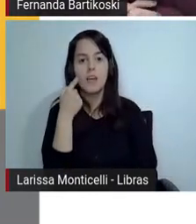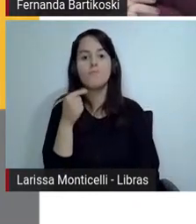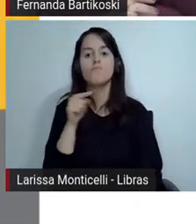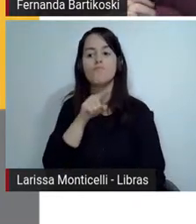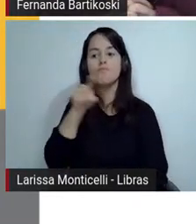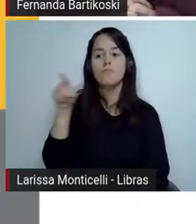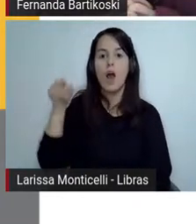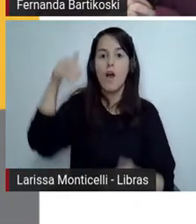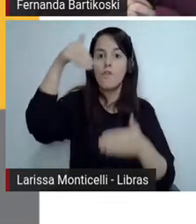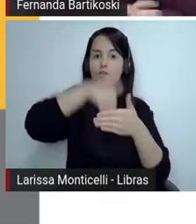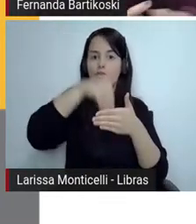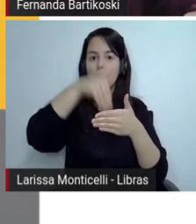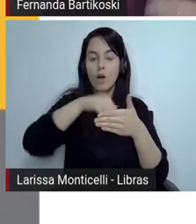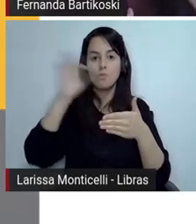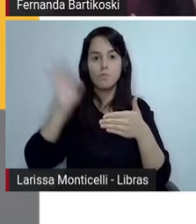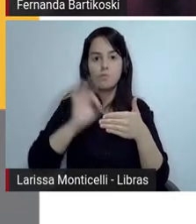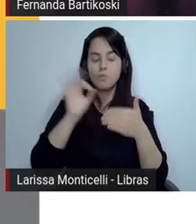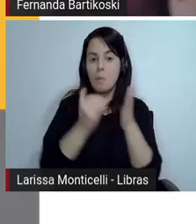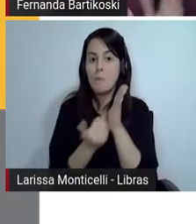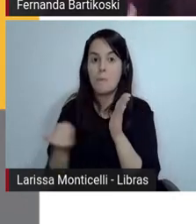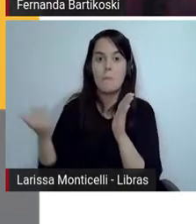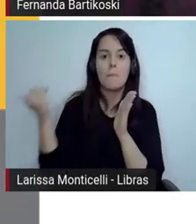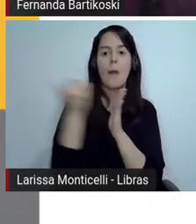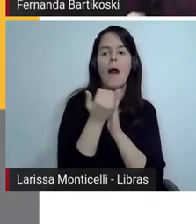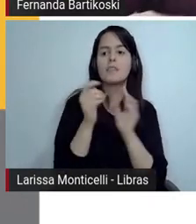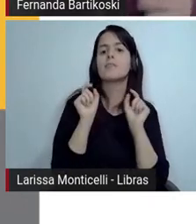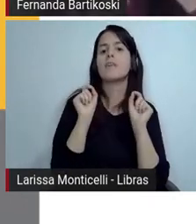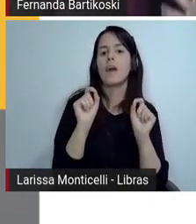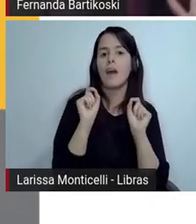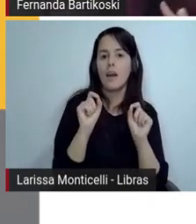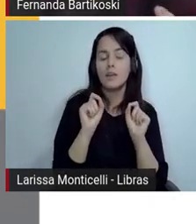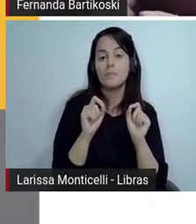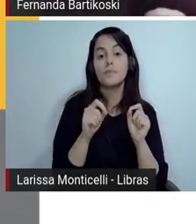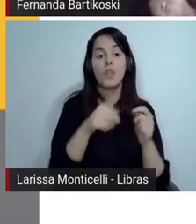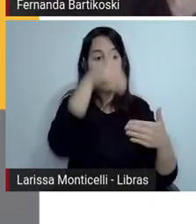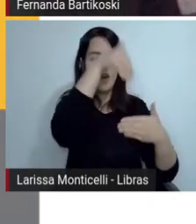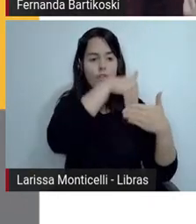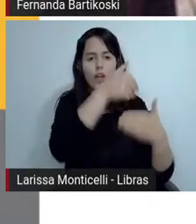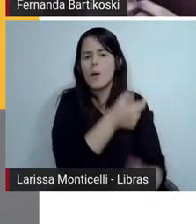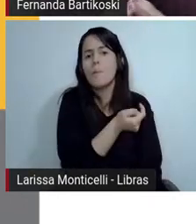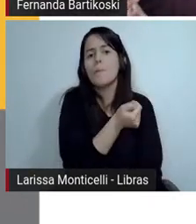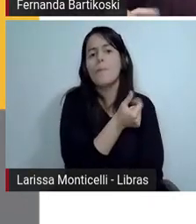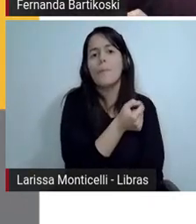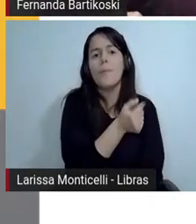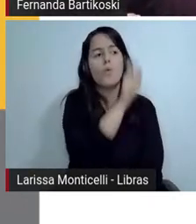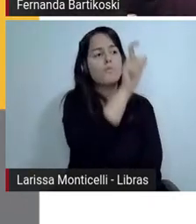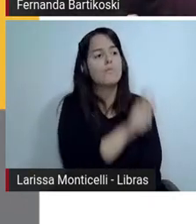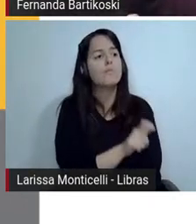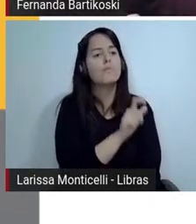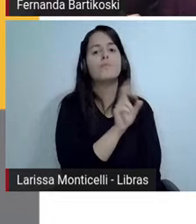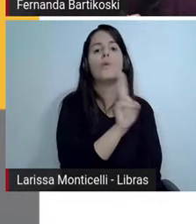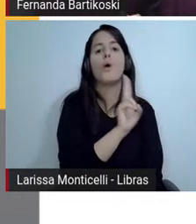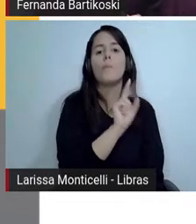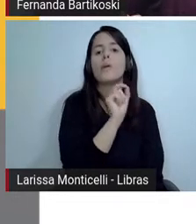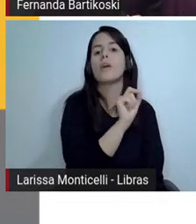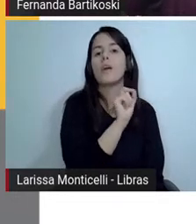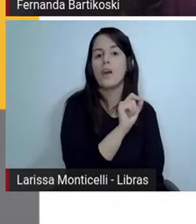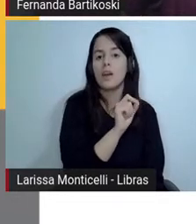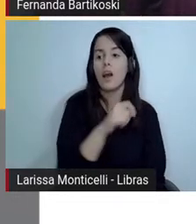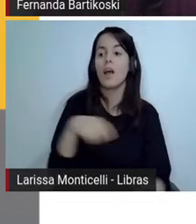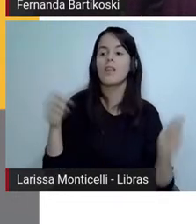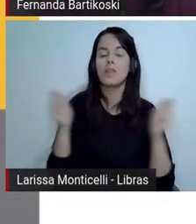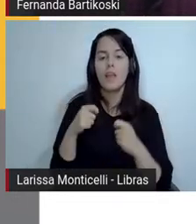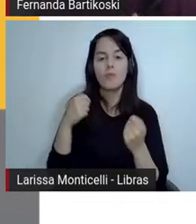foi o personagem mais votado da turma qual foi o menos votado então é uma parte bem legal para a gente poder explorar essas questões